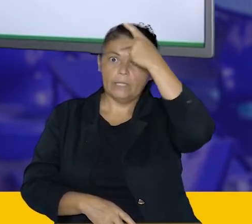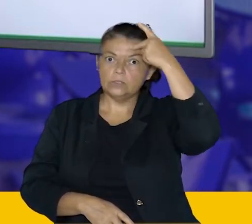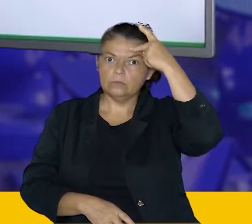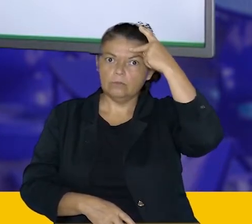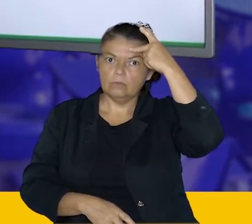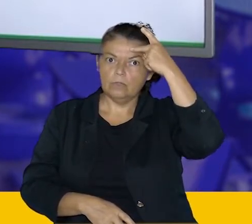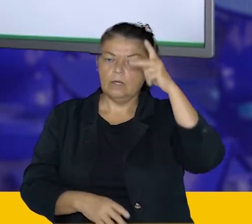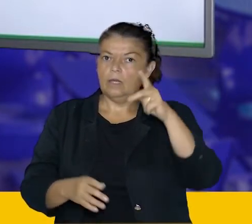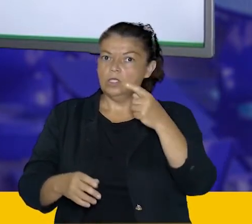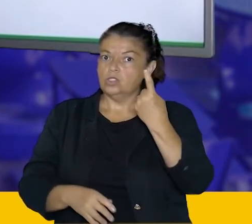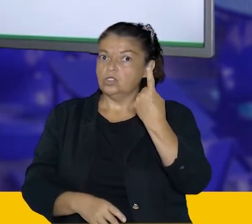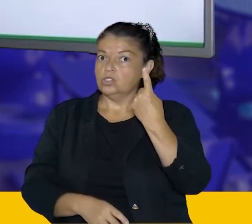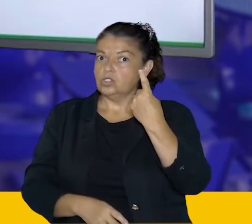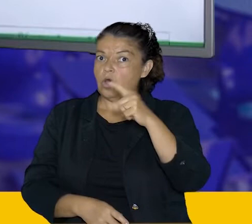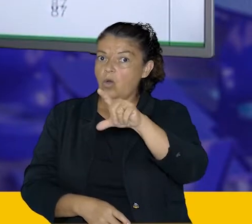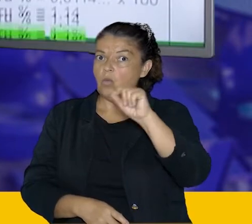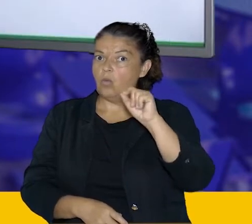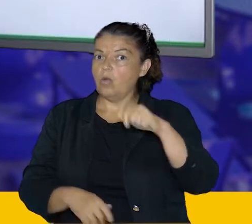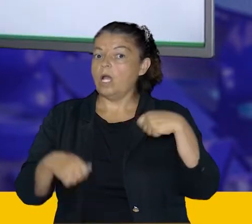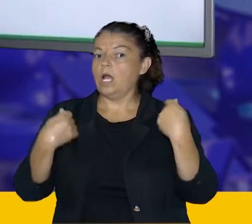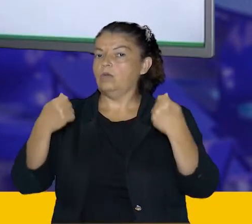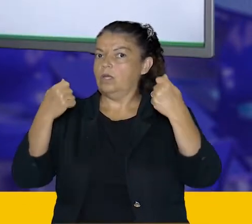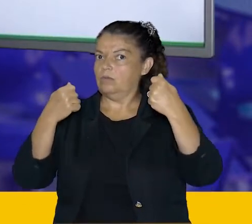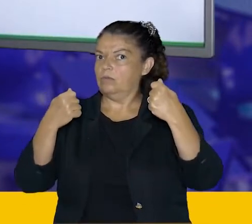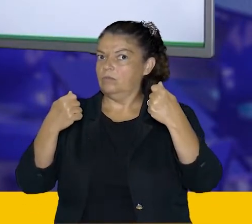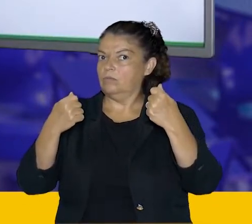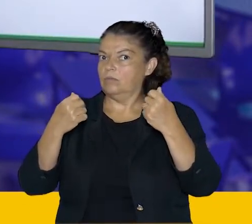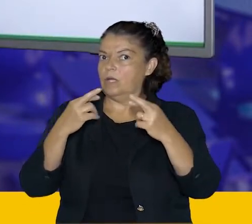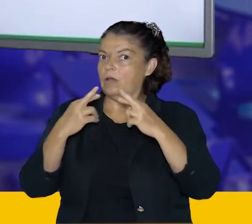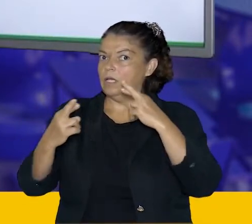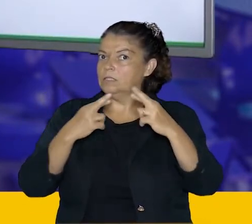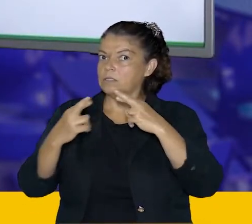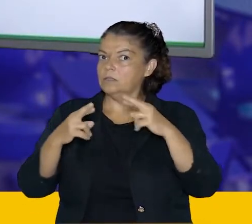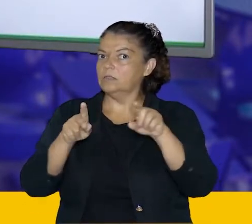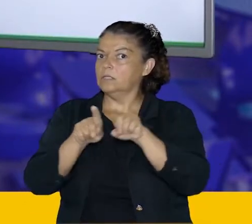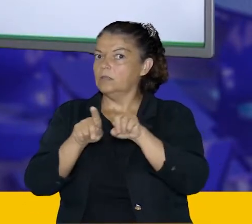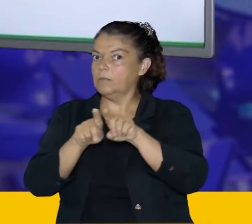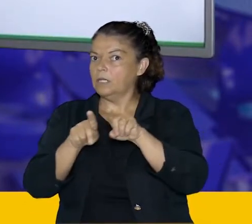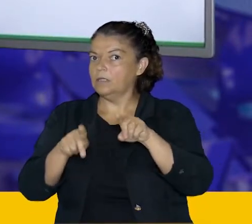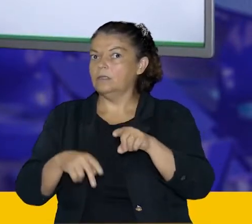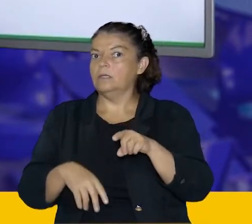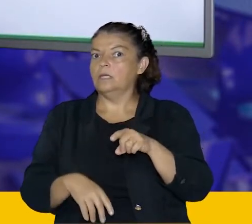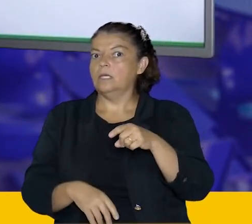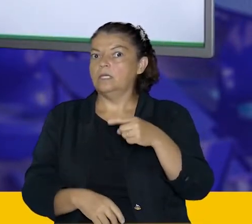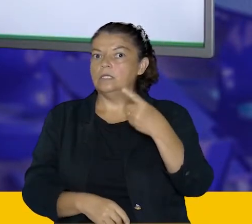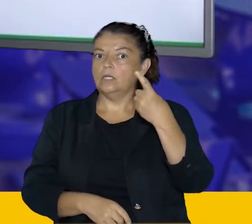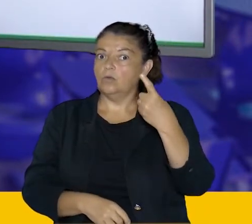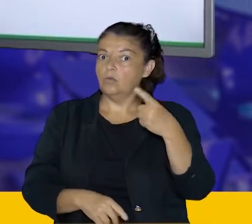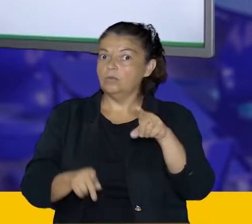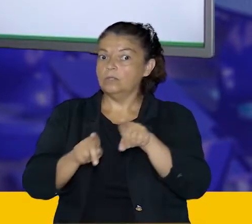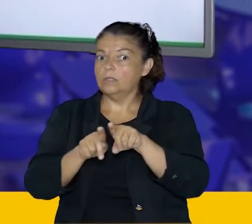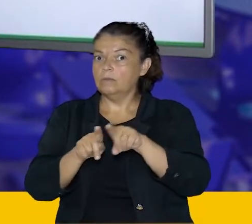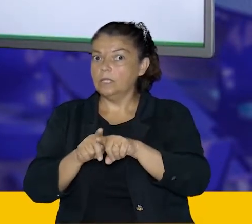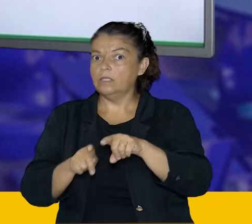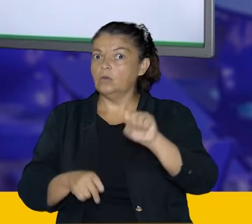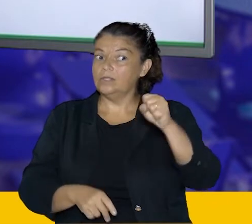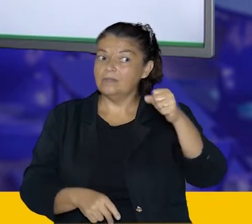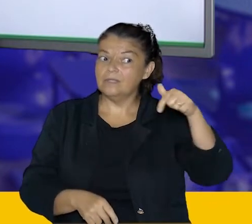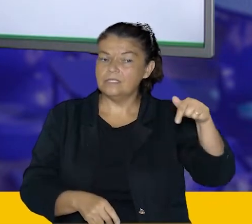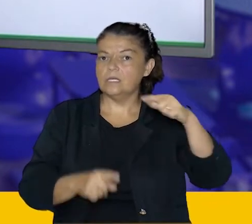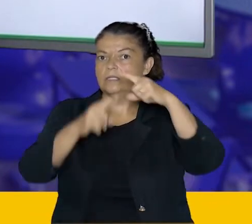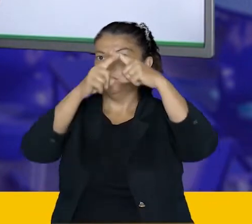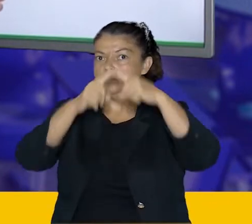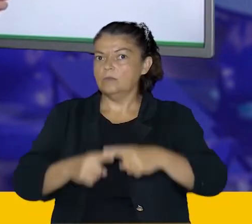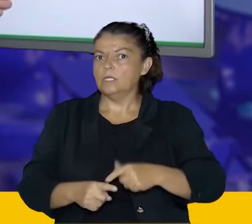e fiz de Caruaru só um caso. Então vamos lá. Relação aí a razão entre 1 e 87 multiplicando por 100,